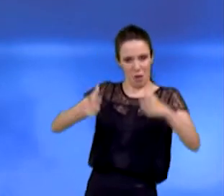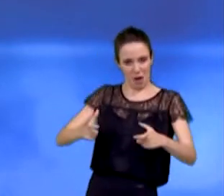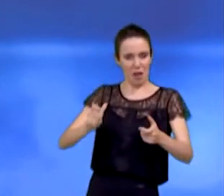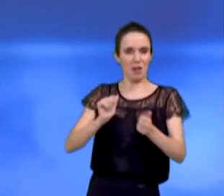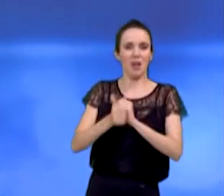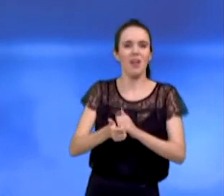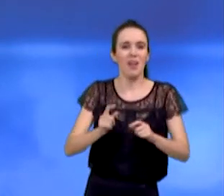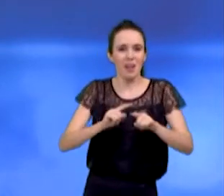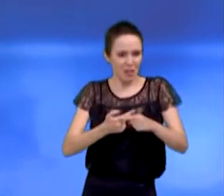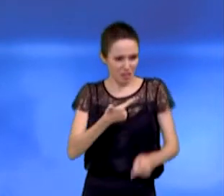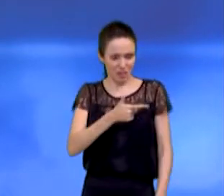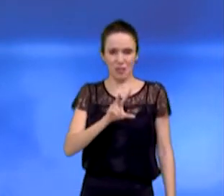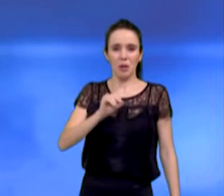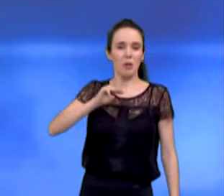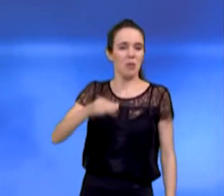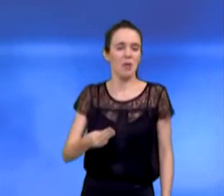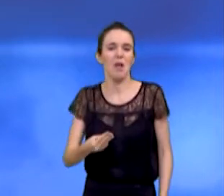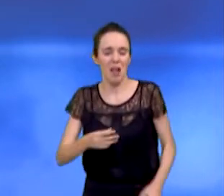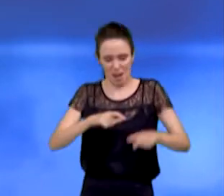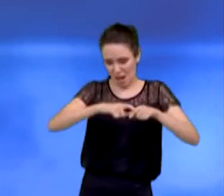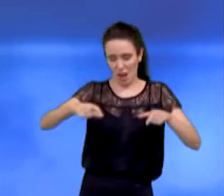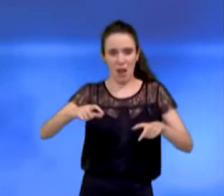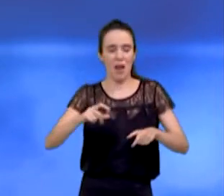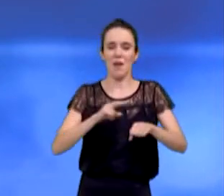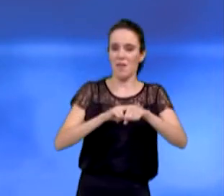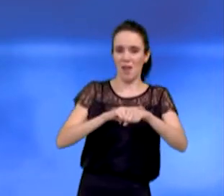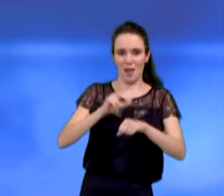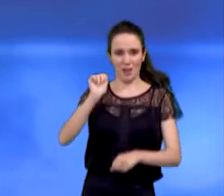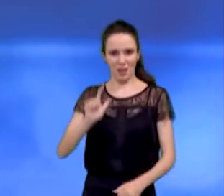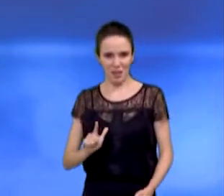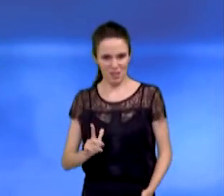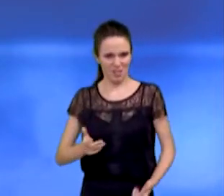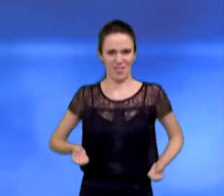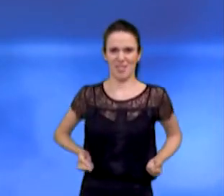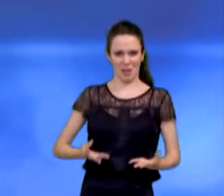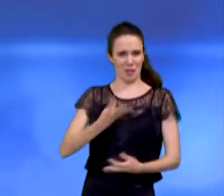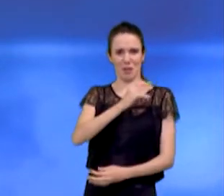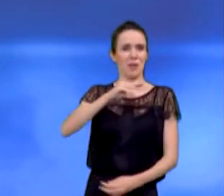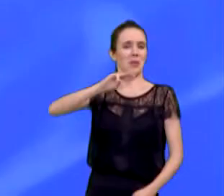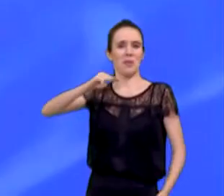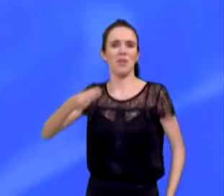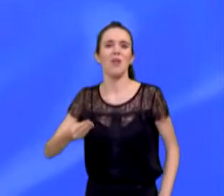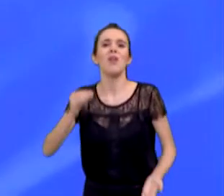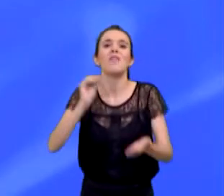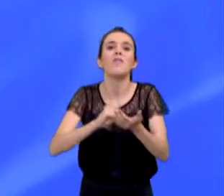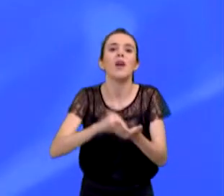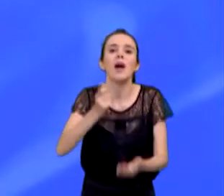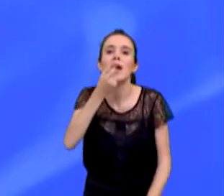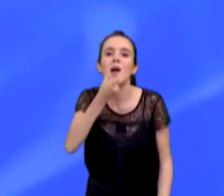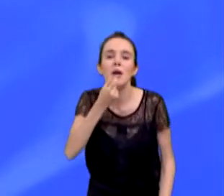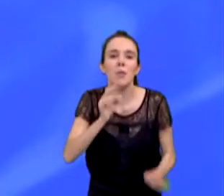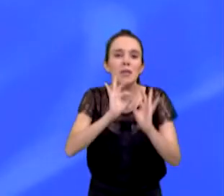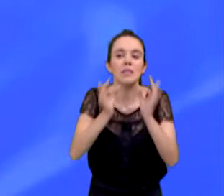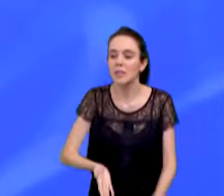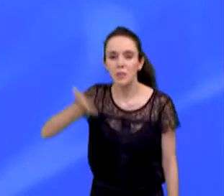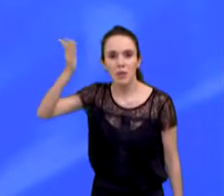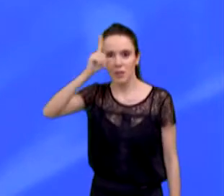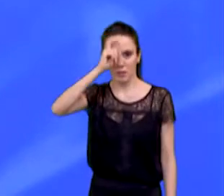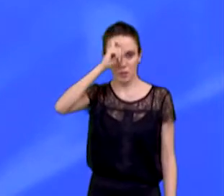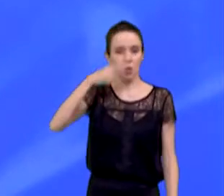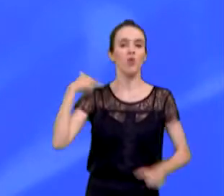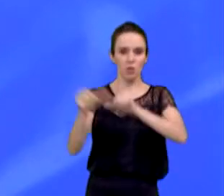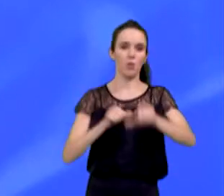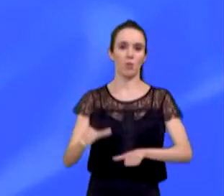milhões na linha verde-azul. Quase 400 milhões quando falta de pirona numa UBES. Obrigado. A réplica,